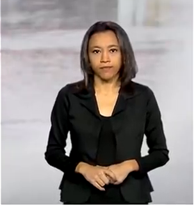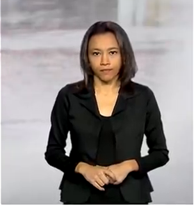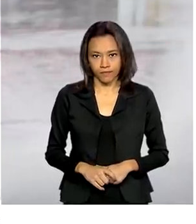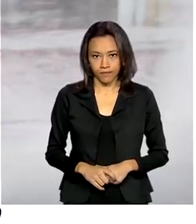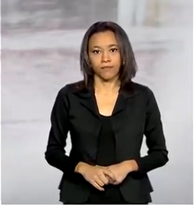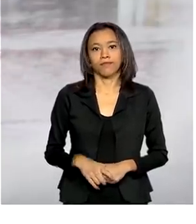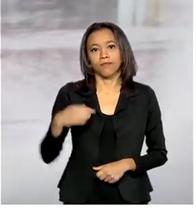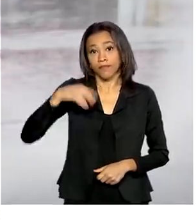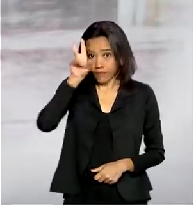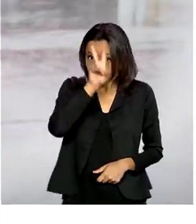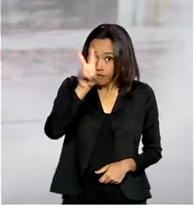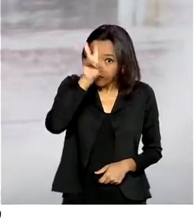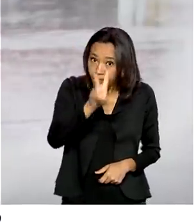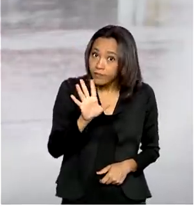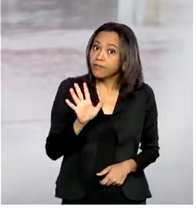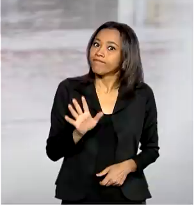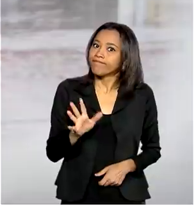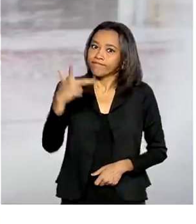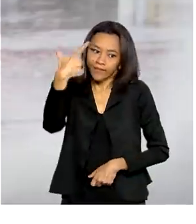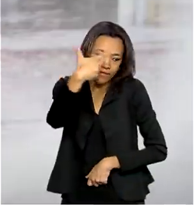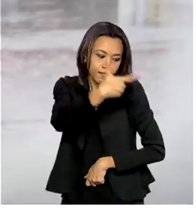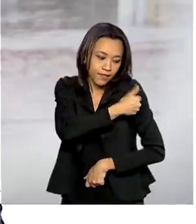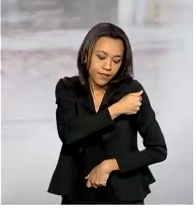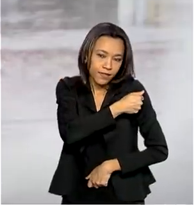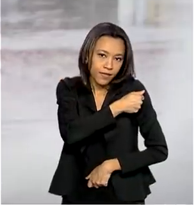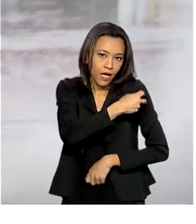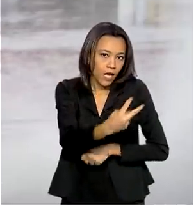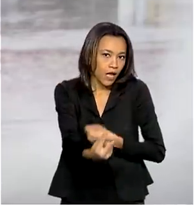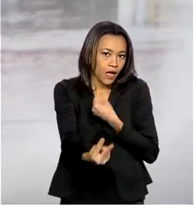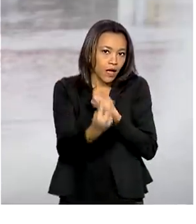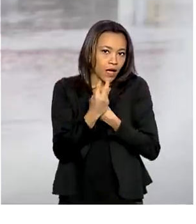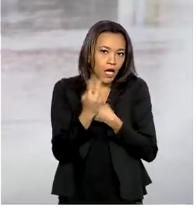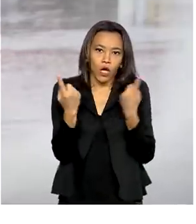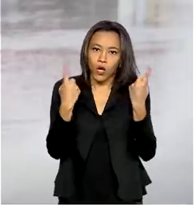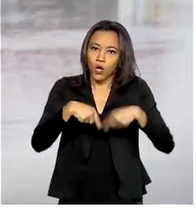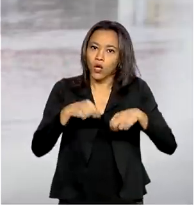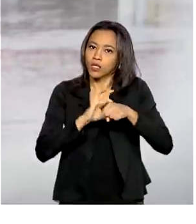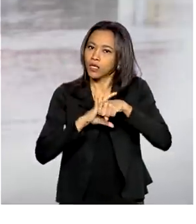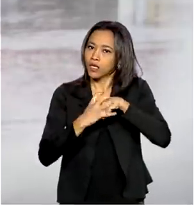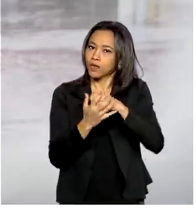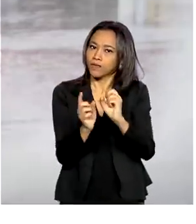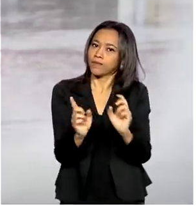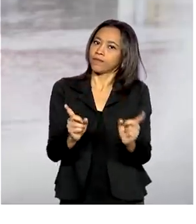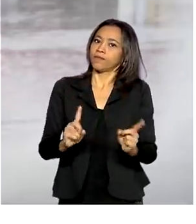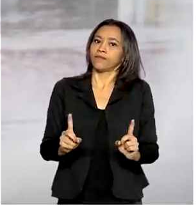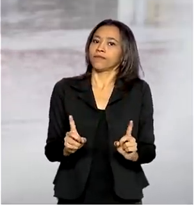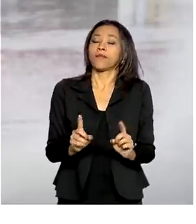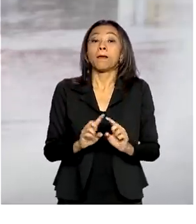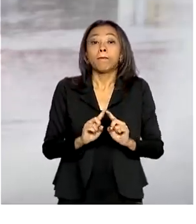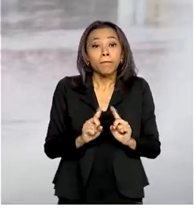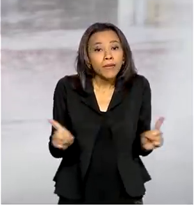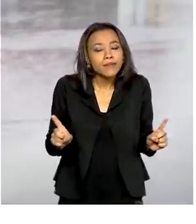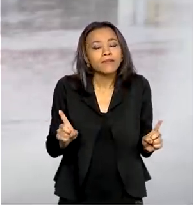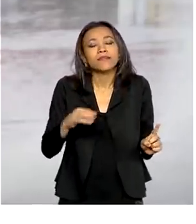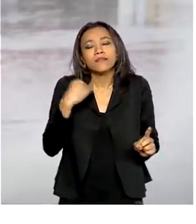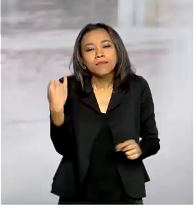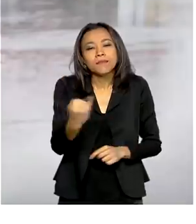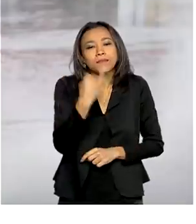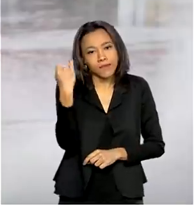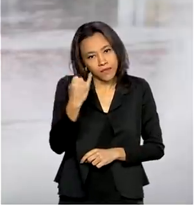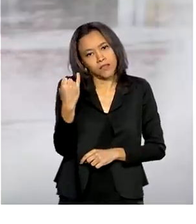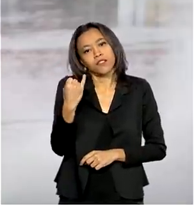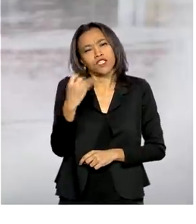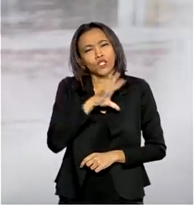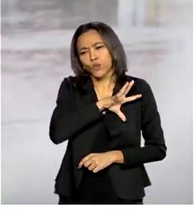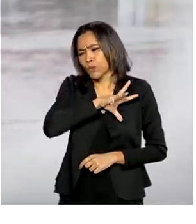Lembrando que a vacina não imuniza contra o novo coronavírus. Mas é essencial que todo